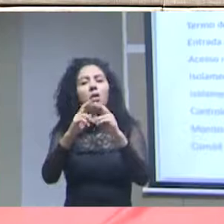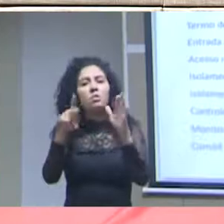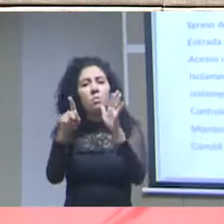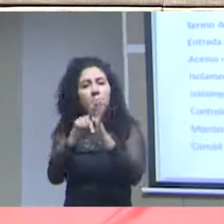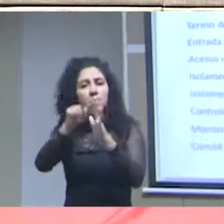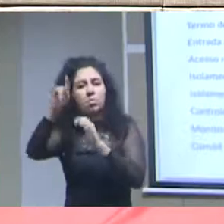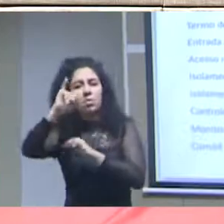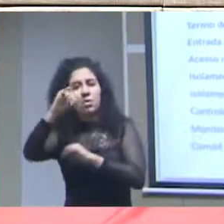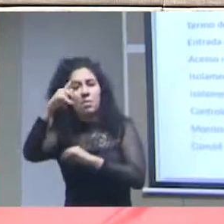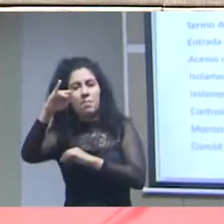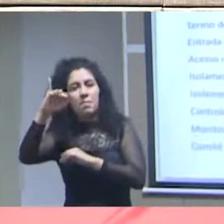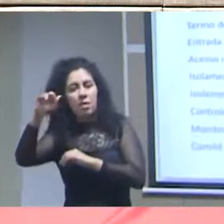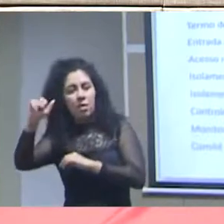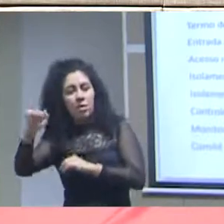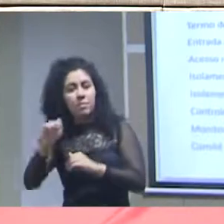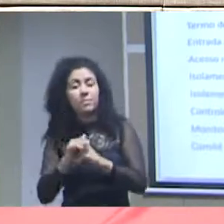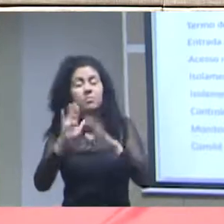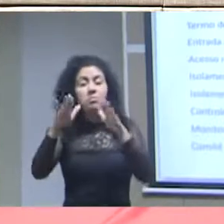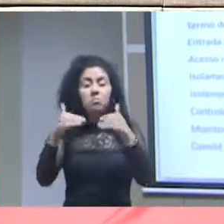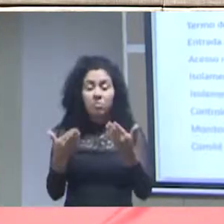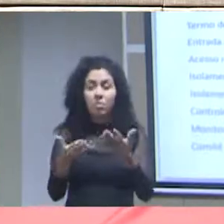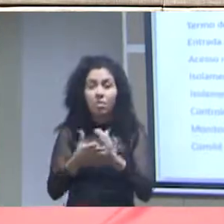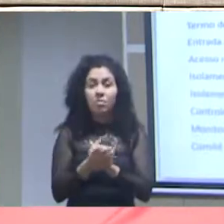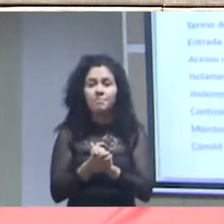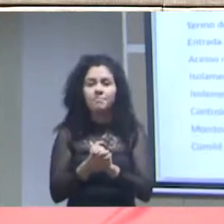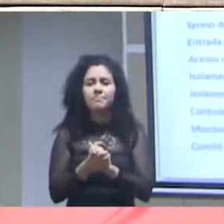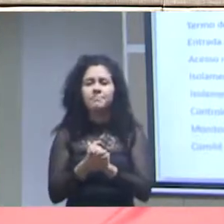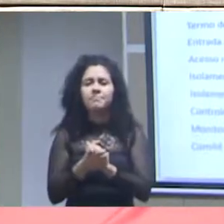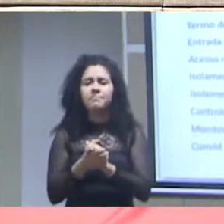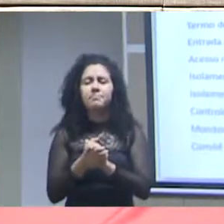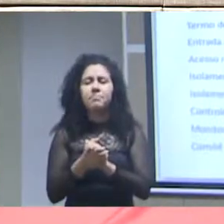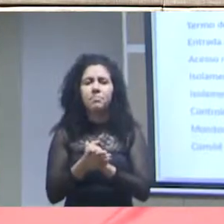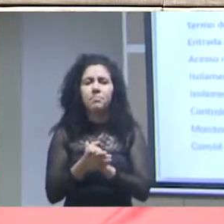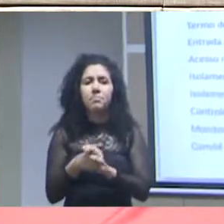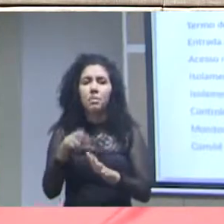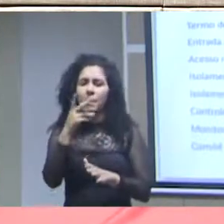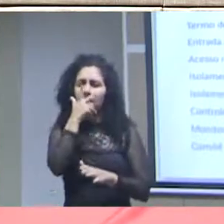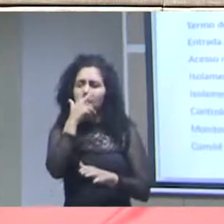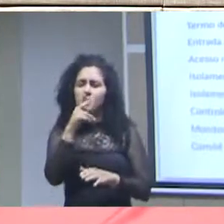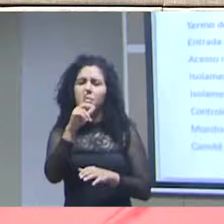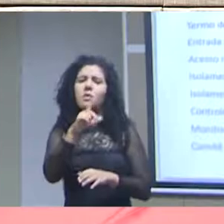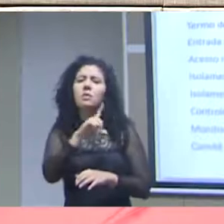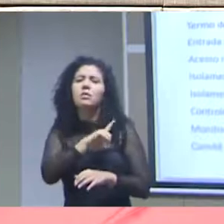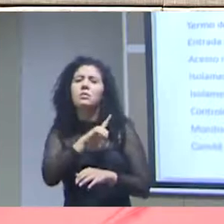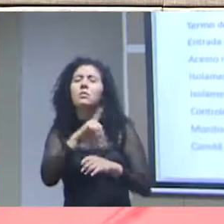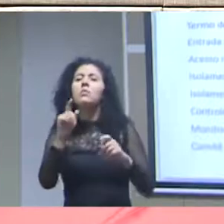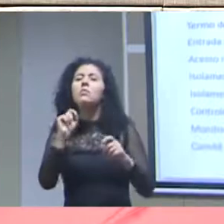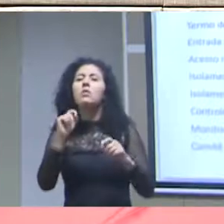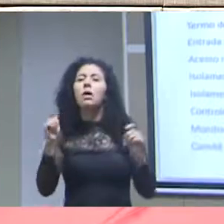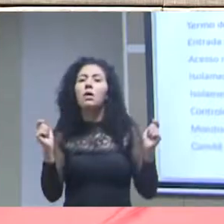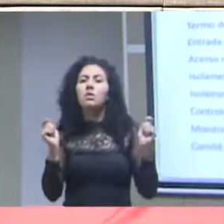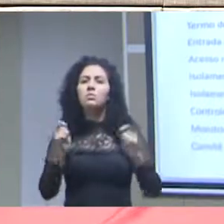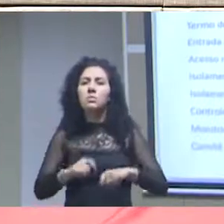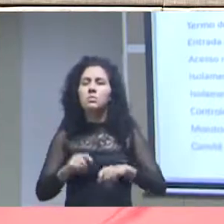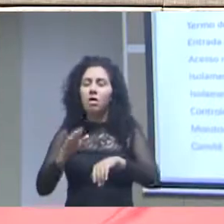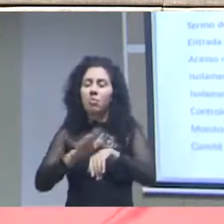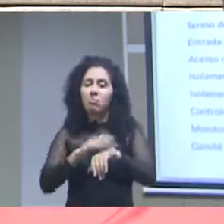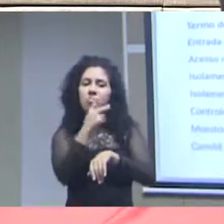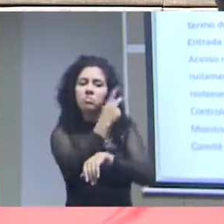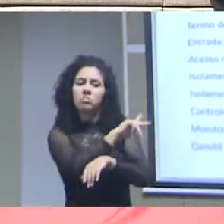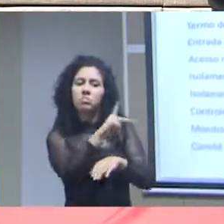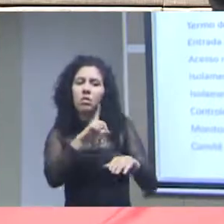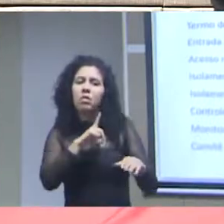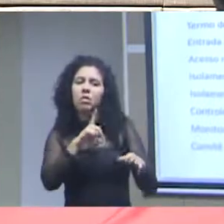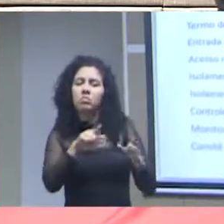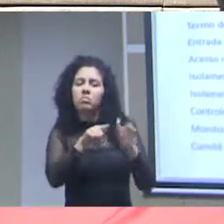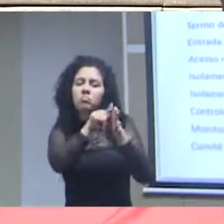isso trouxe uma foi uma capacidade que o IPEA investiu em ter e que trouxe a possibilidade do